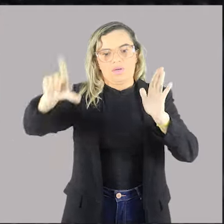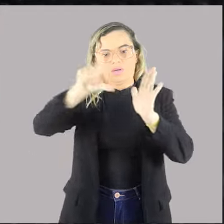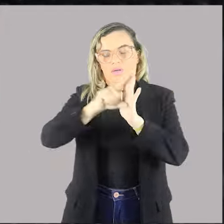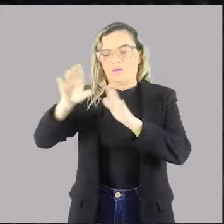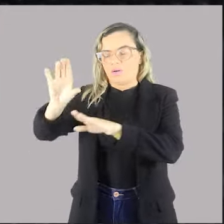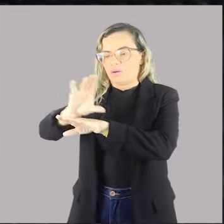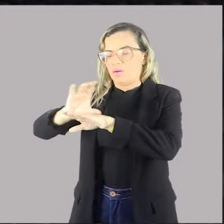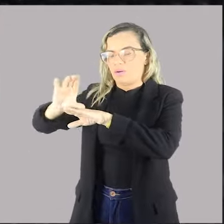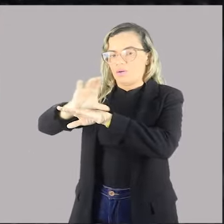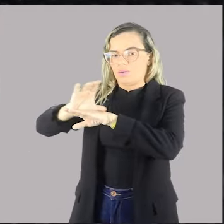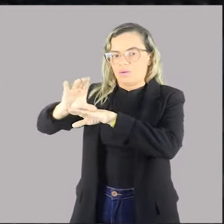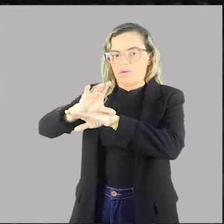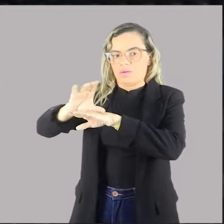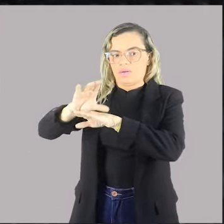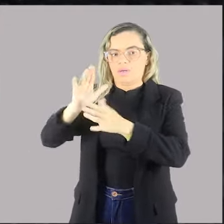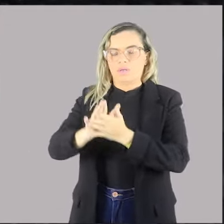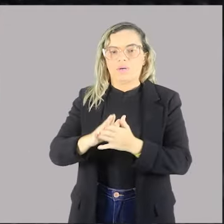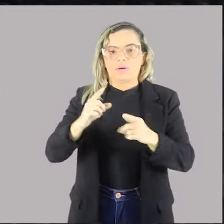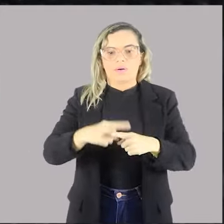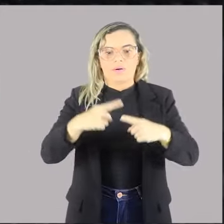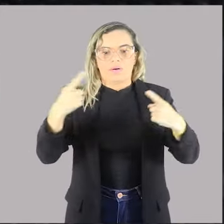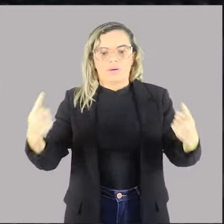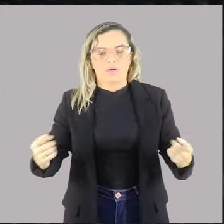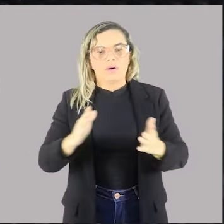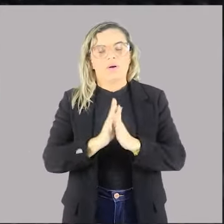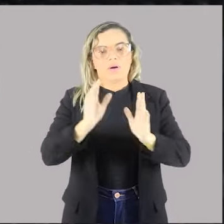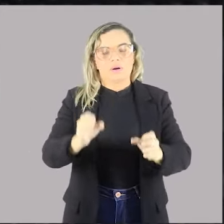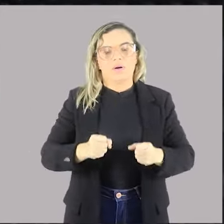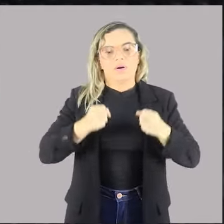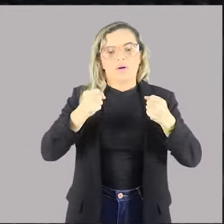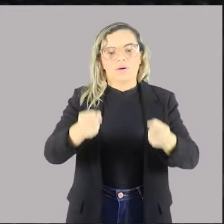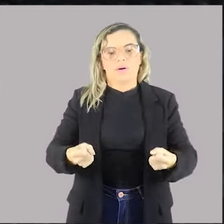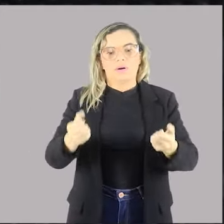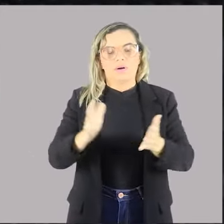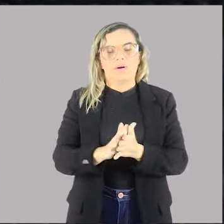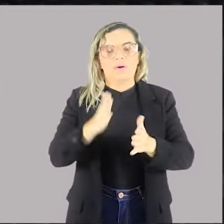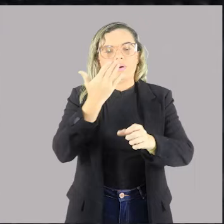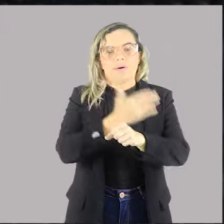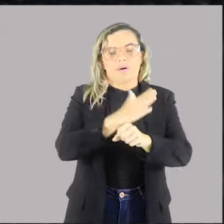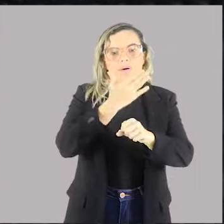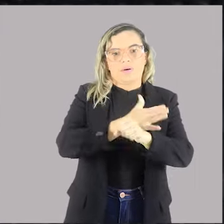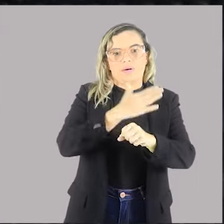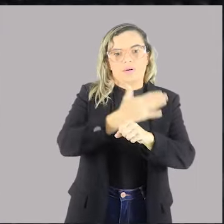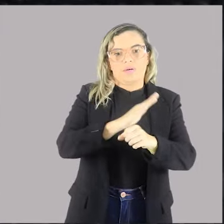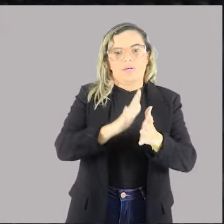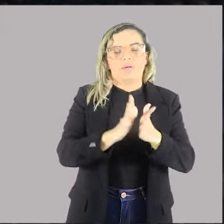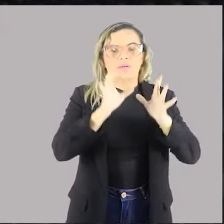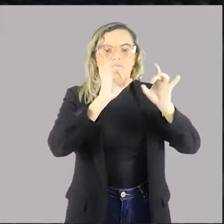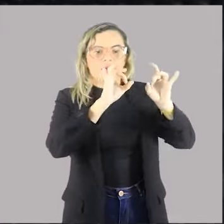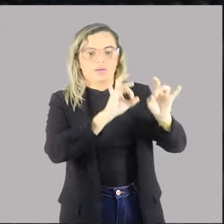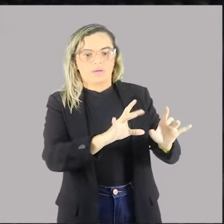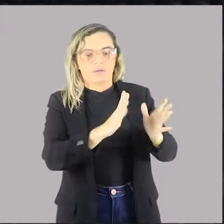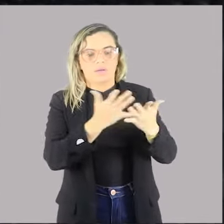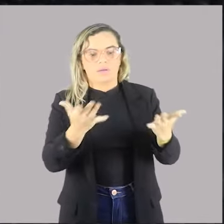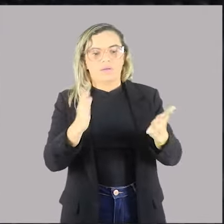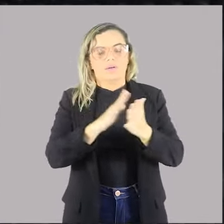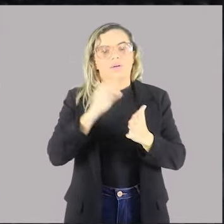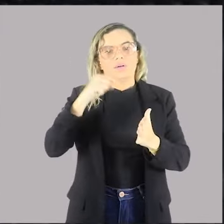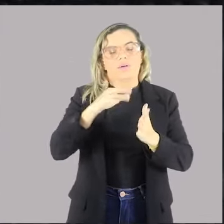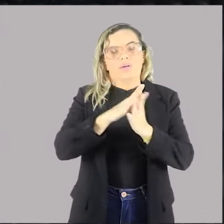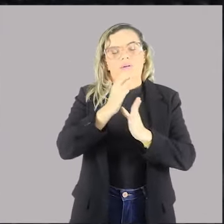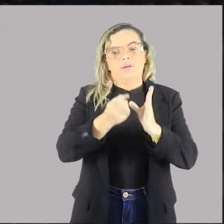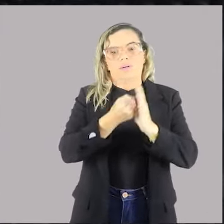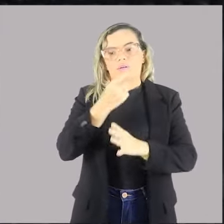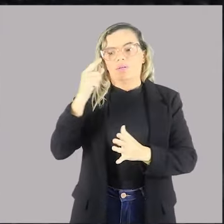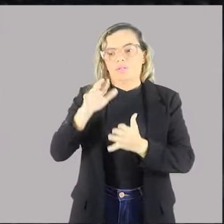Constituição, mas no entanto tem ali possibilidades de atuar nas especificidades, naquilo que não